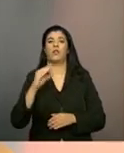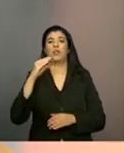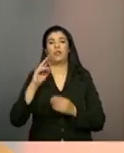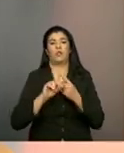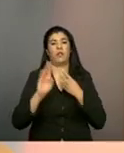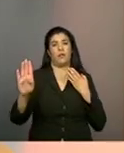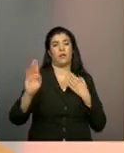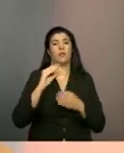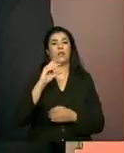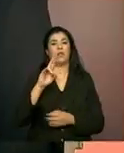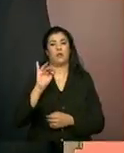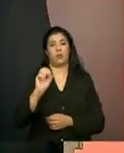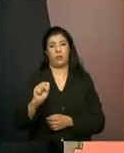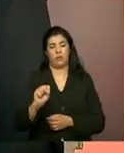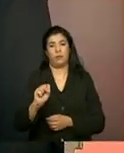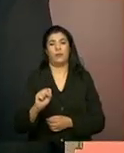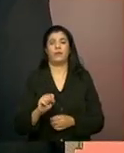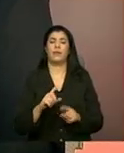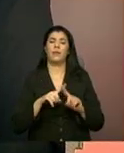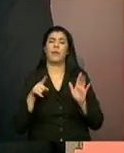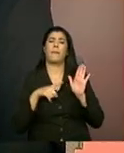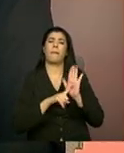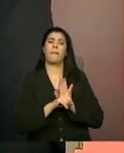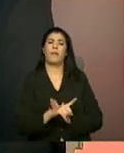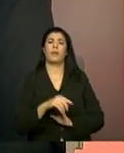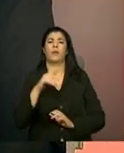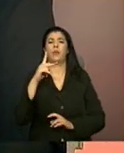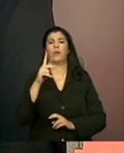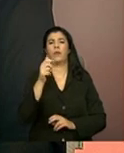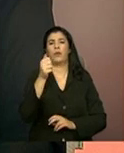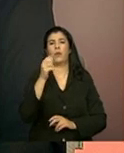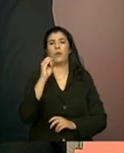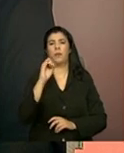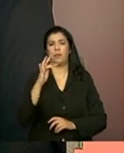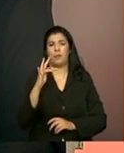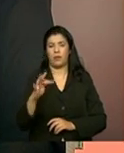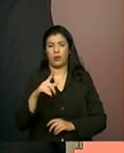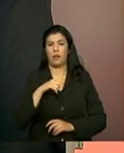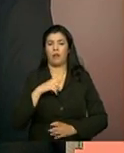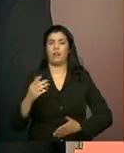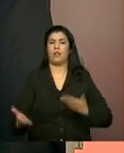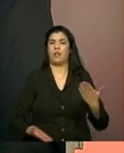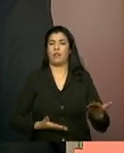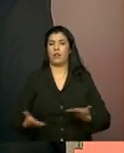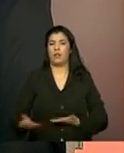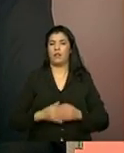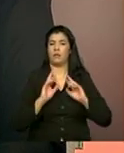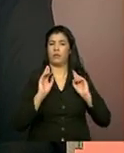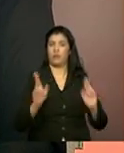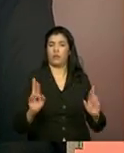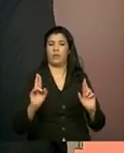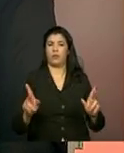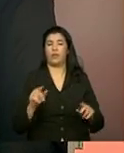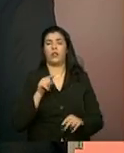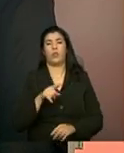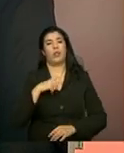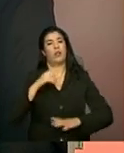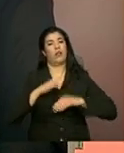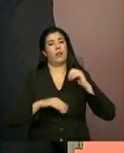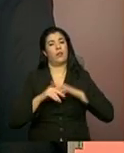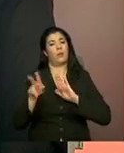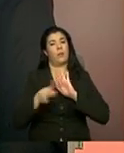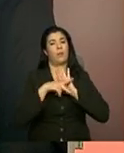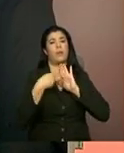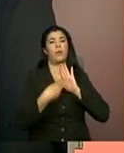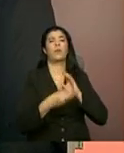considerando, Liliane, que o PAIF e o serviço de convivência são serviços distintos e consequentemente possuem ações próprias,